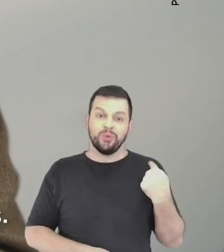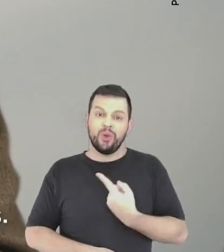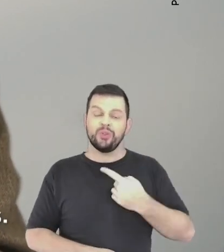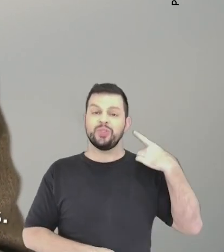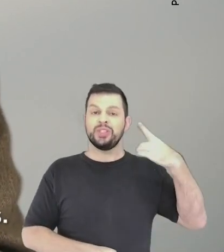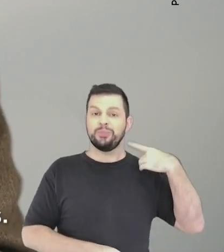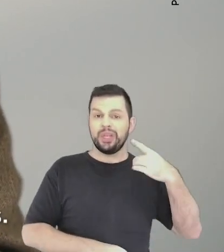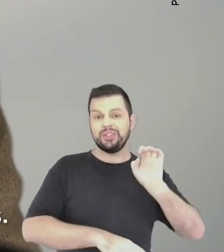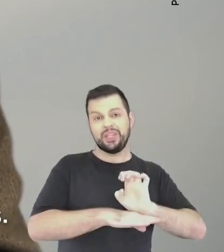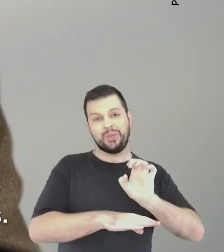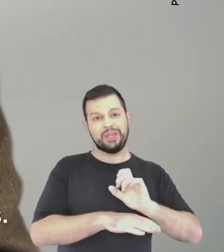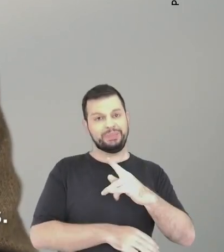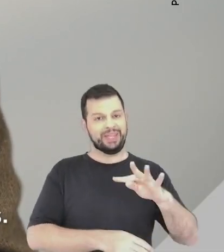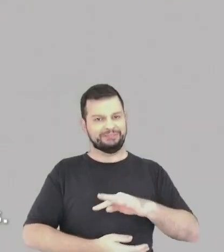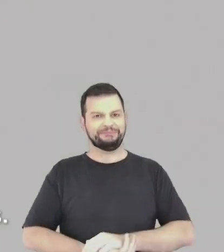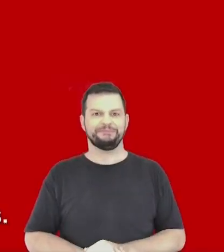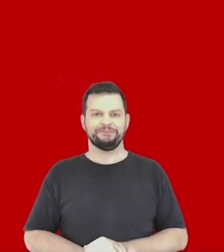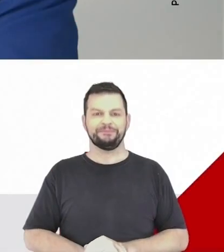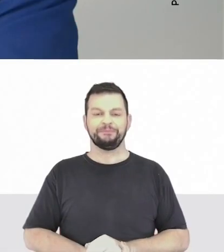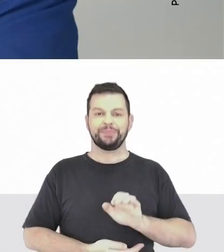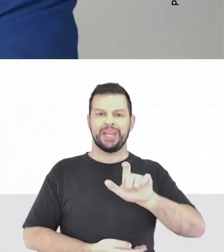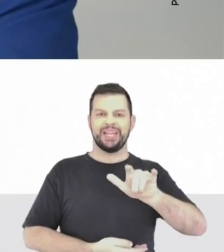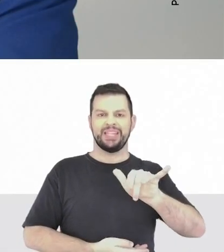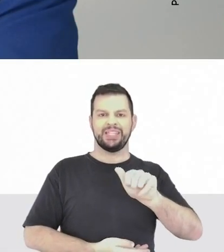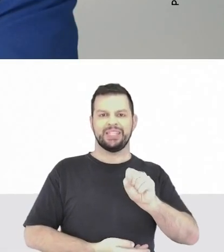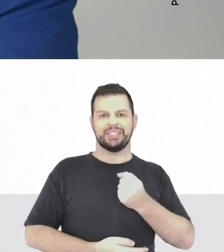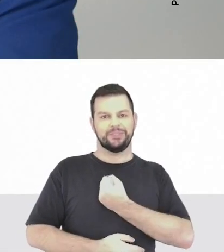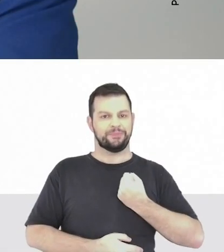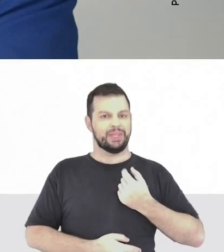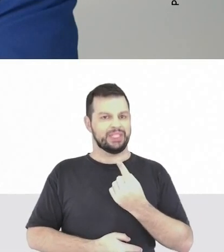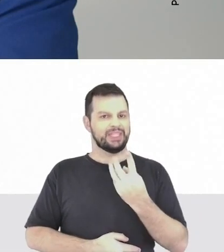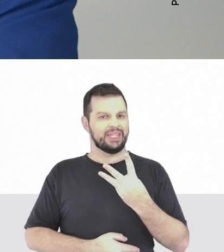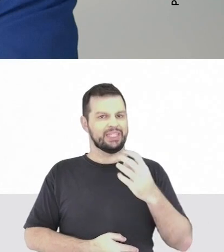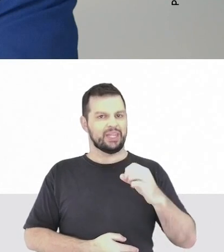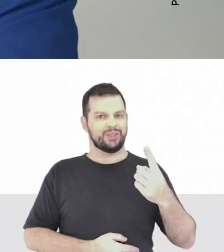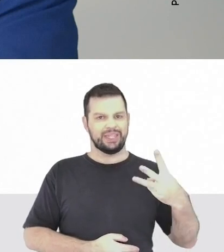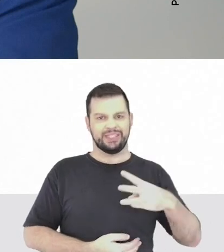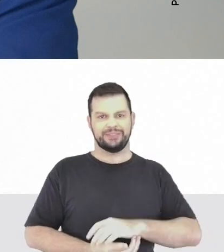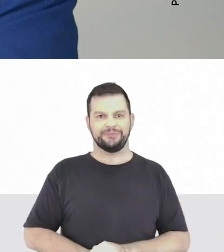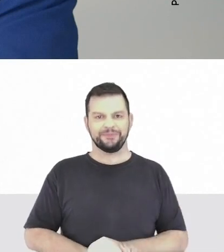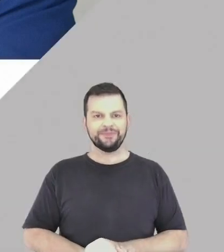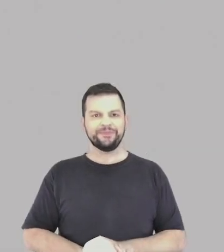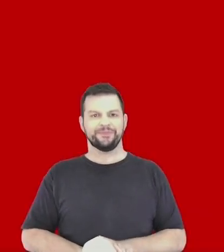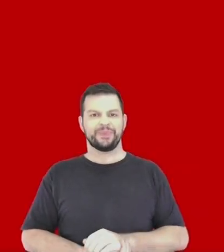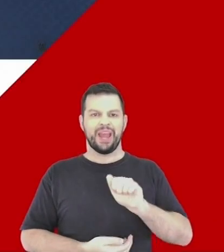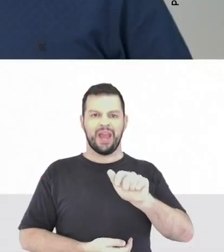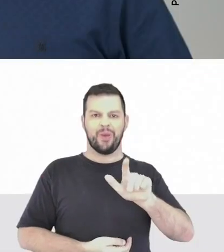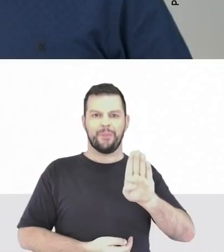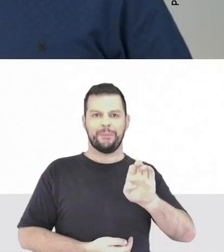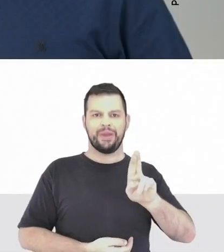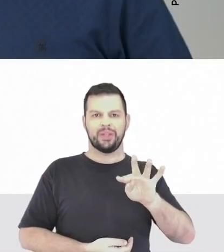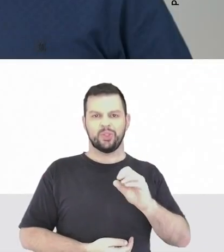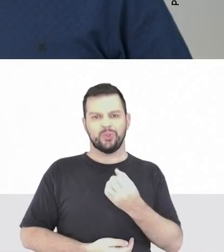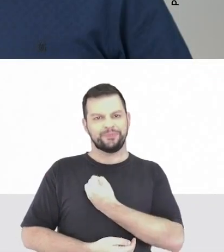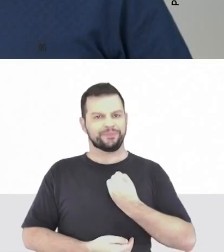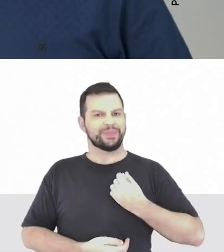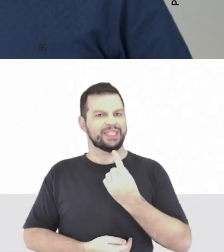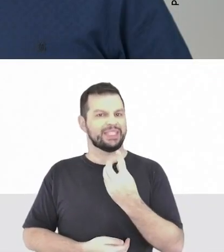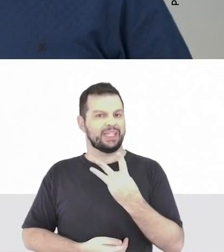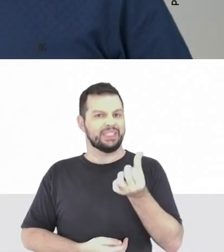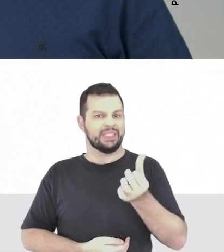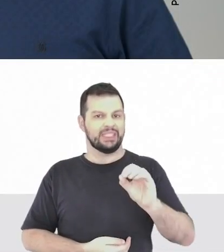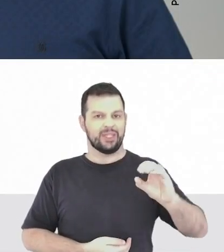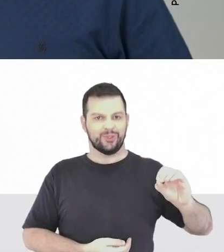nossos deputados e deputadas estaduais. Elias Cabreira, 13013. Alberto Reck,